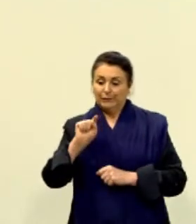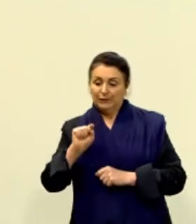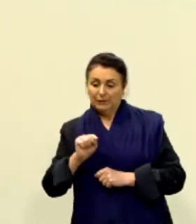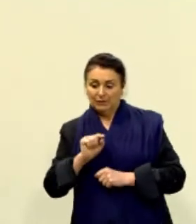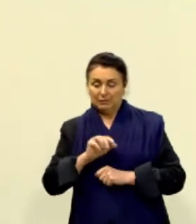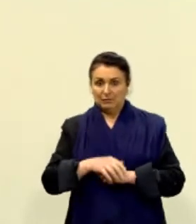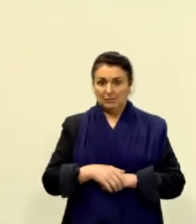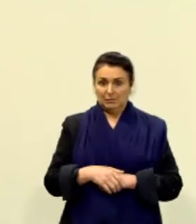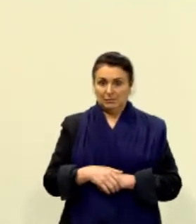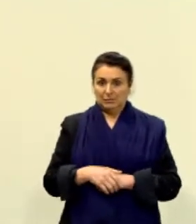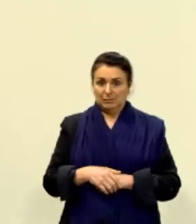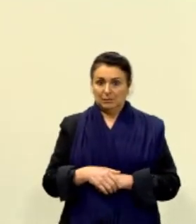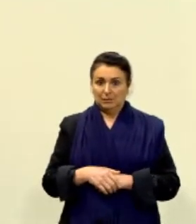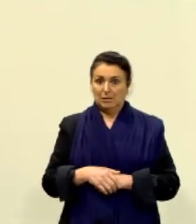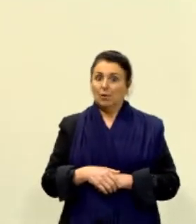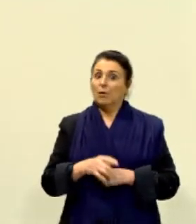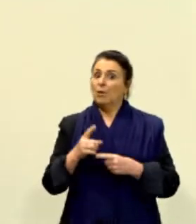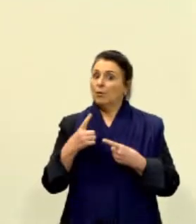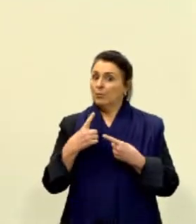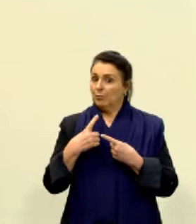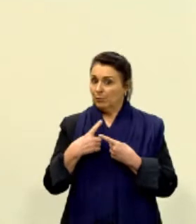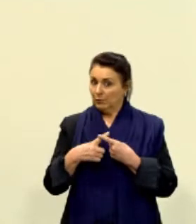Uma vez que